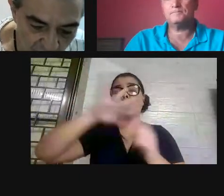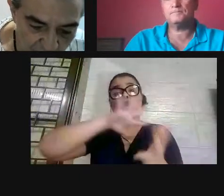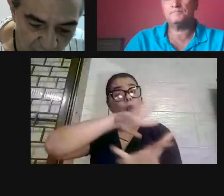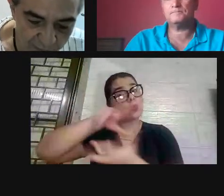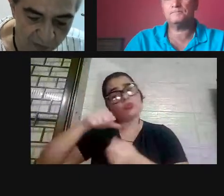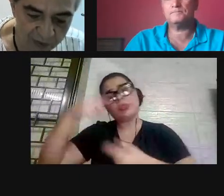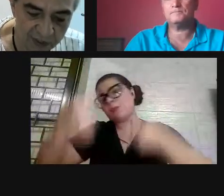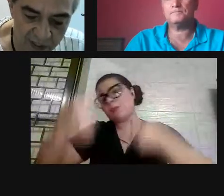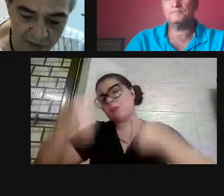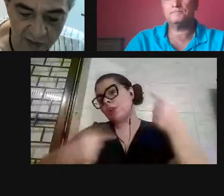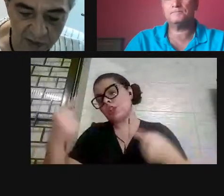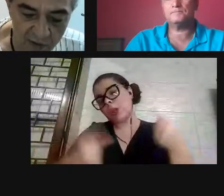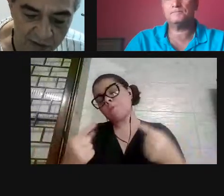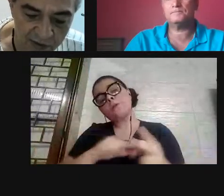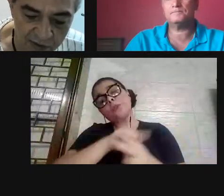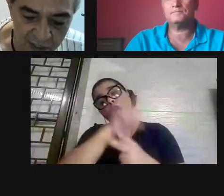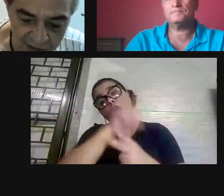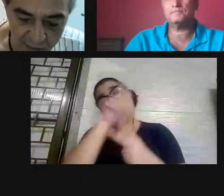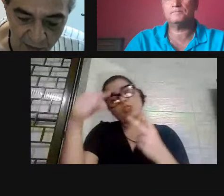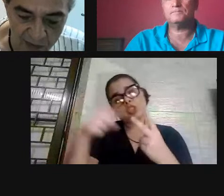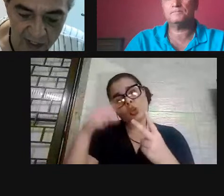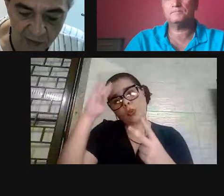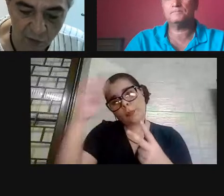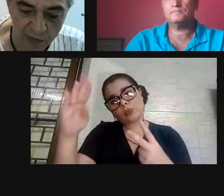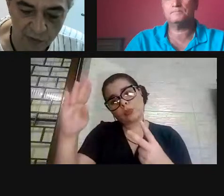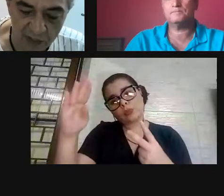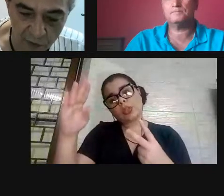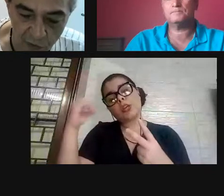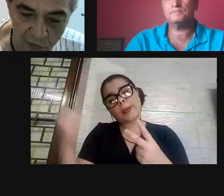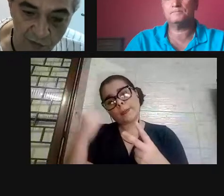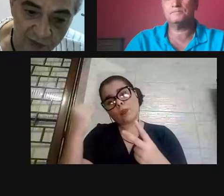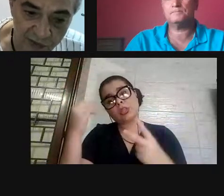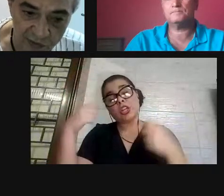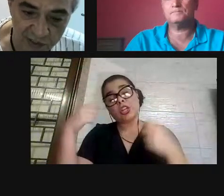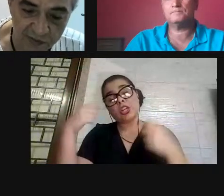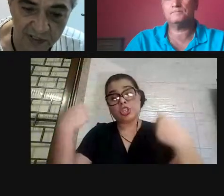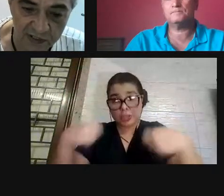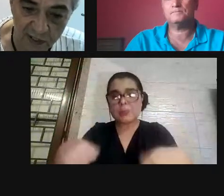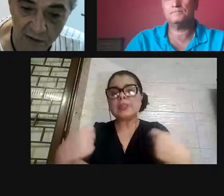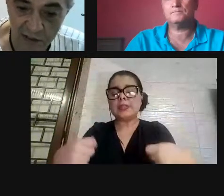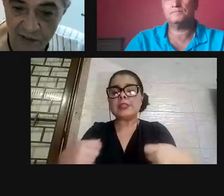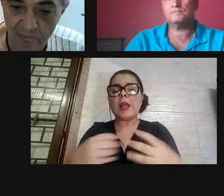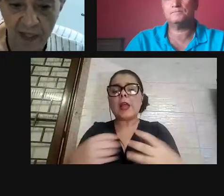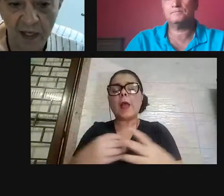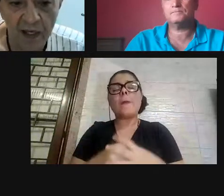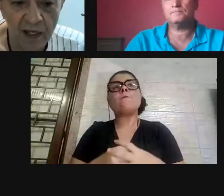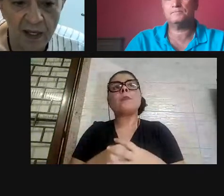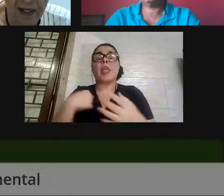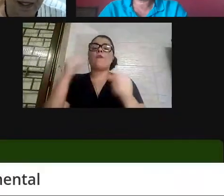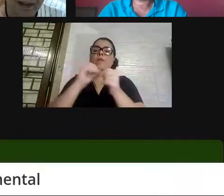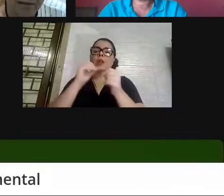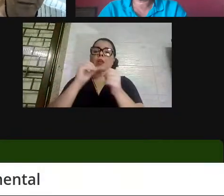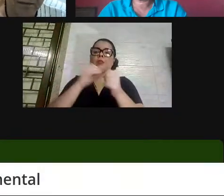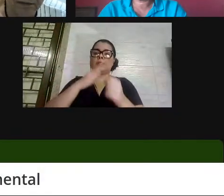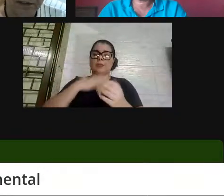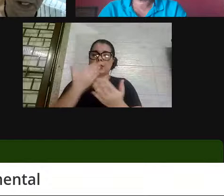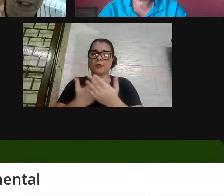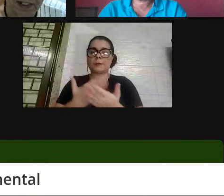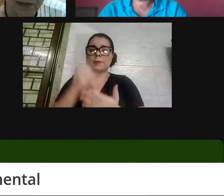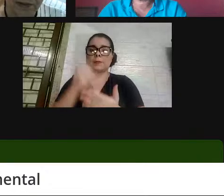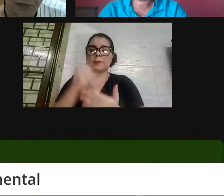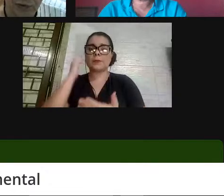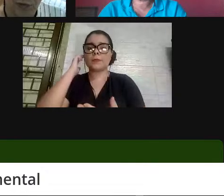Segundo ponto importante que eu acho que tem que ser abordado como educador, eu faço isso nas minhas aulas, é